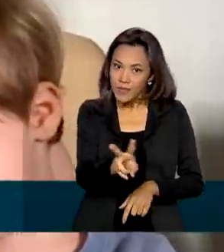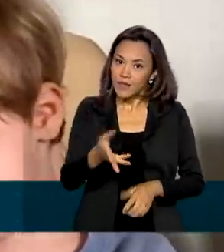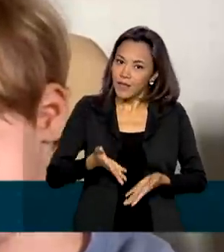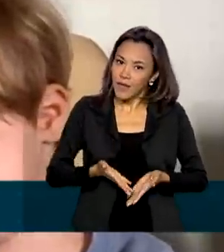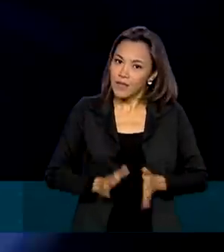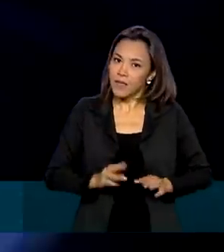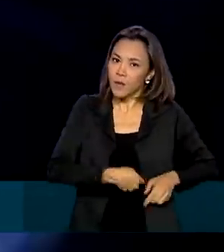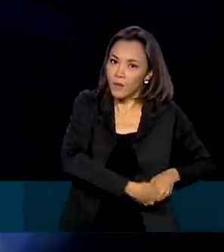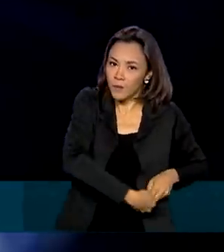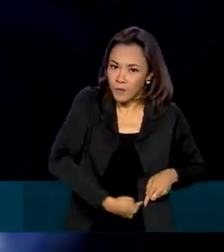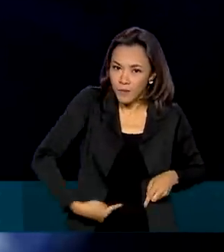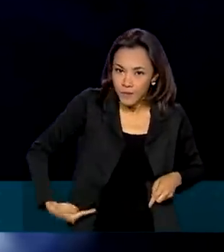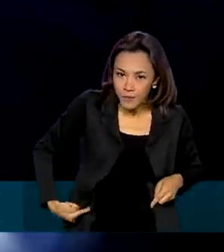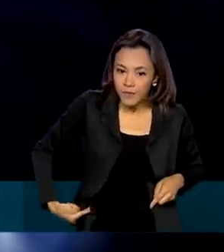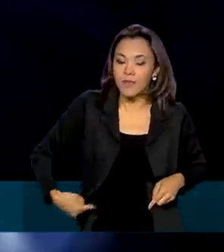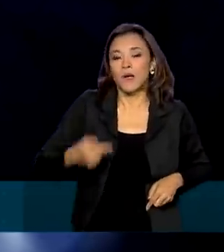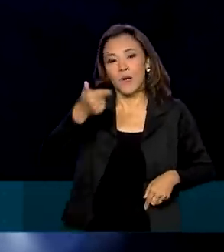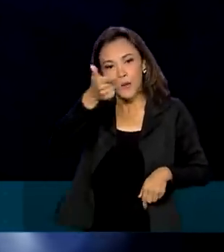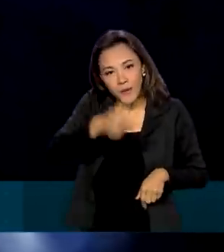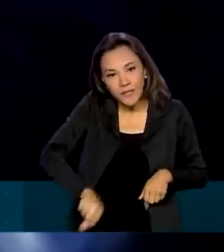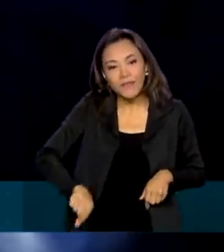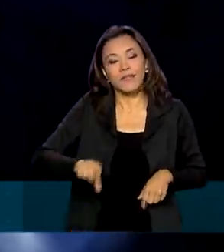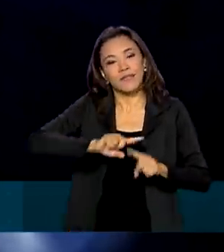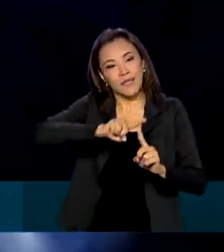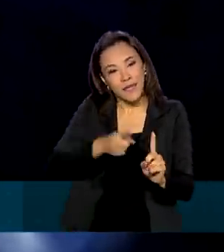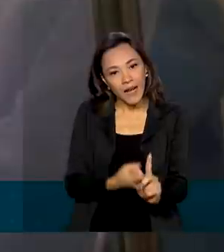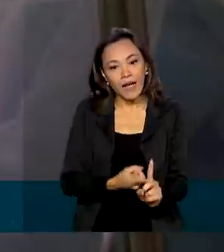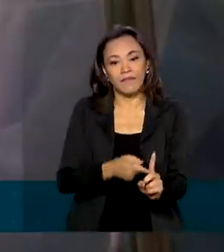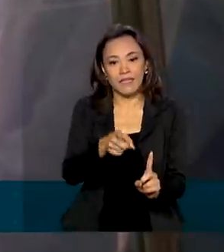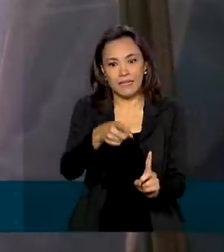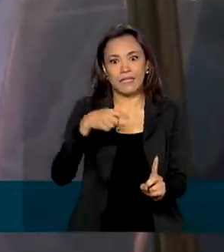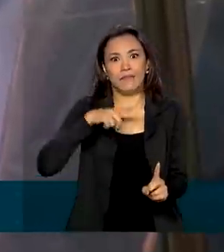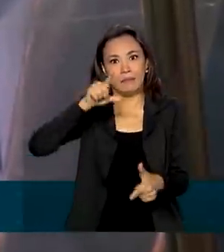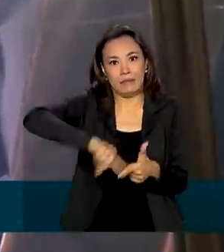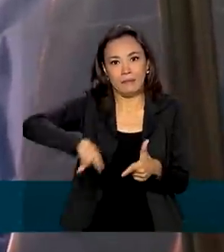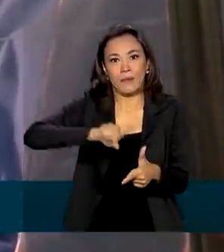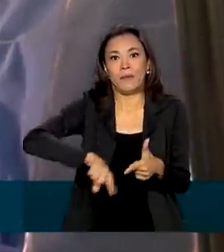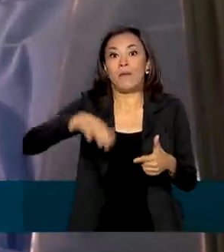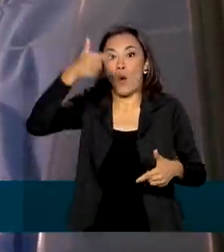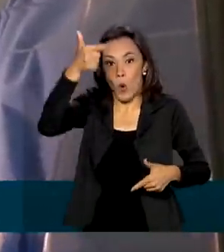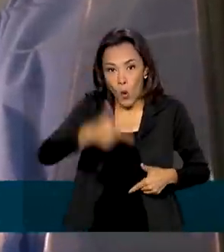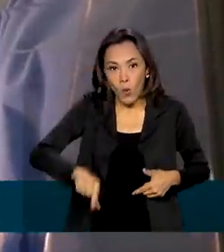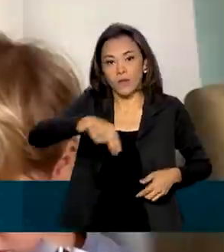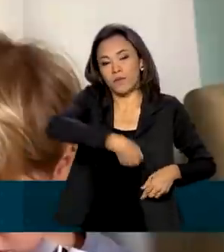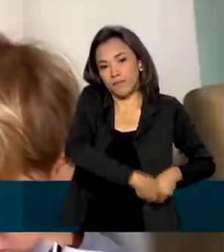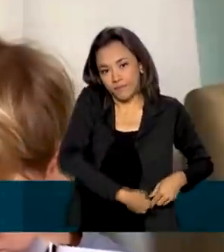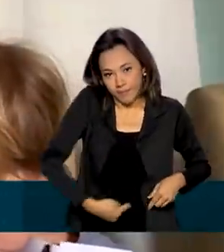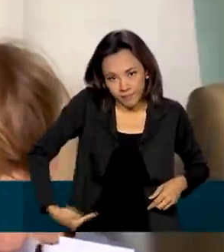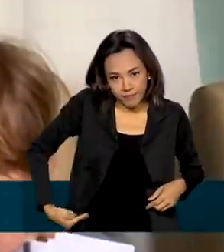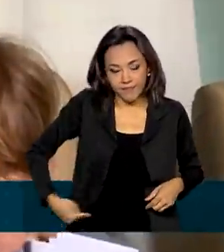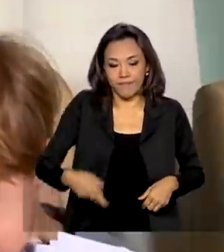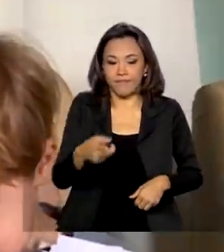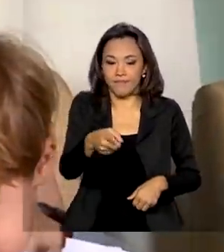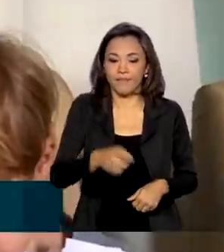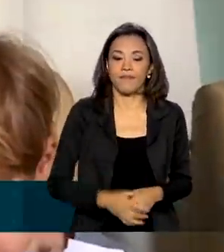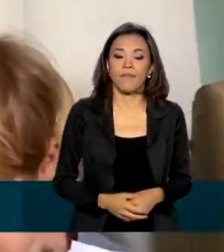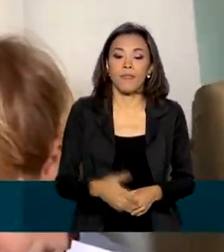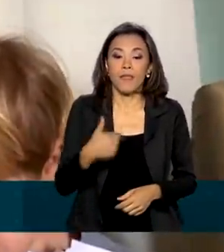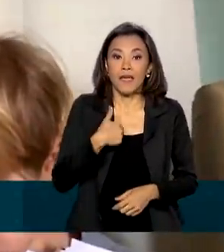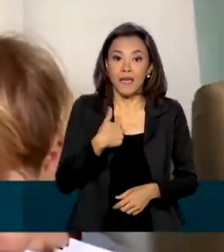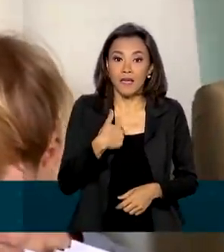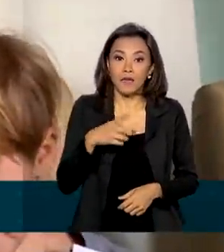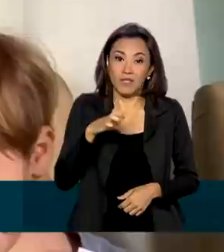uma cesariana. Novamente grávida, uma complicação exigiu outra cesárea. Eu estava com redução